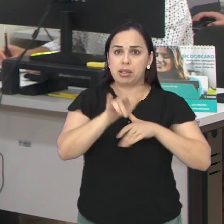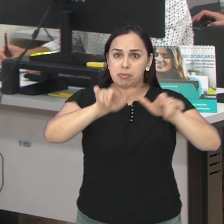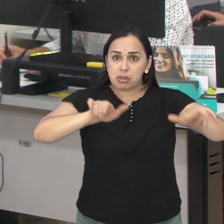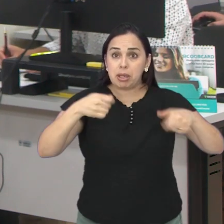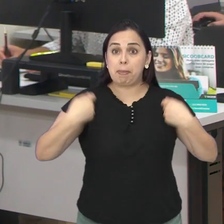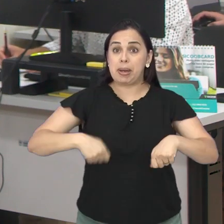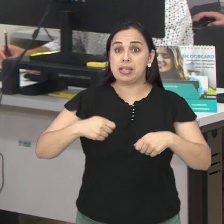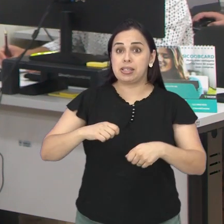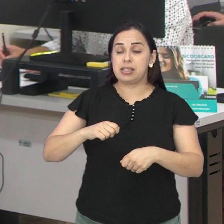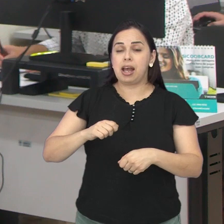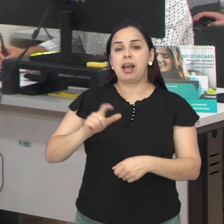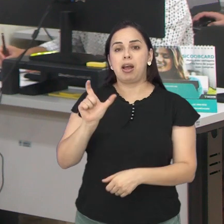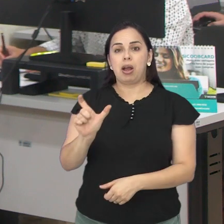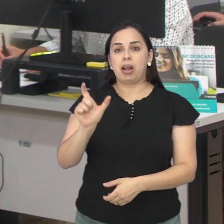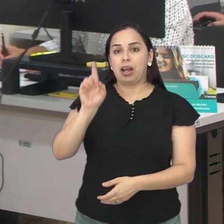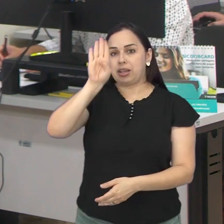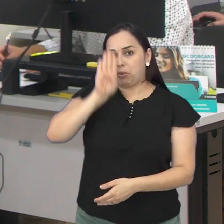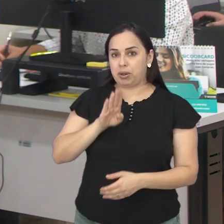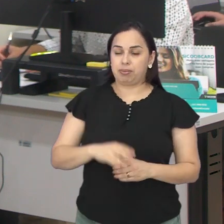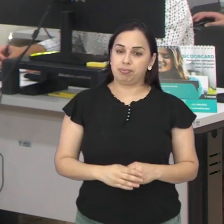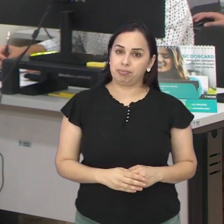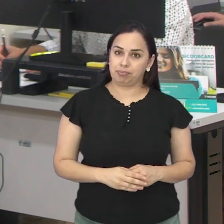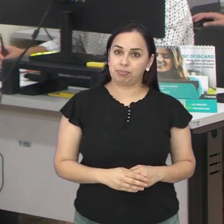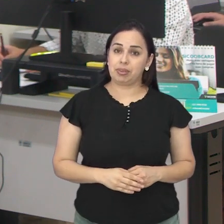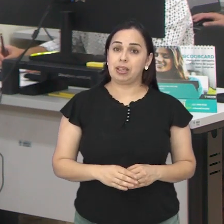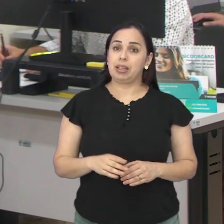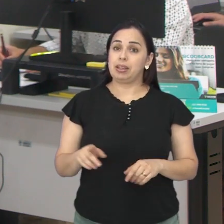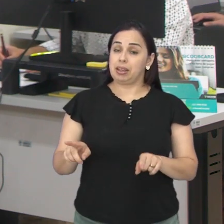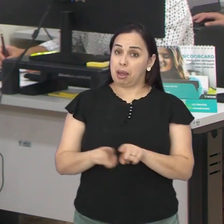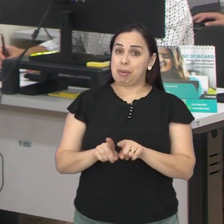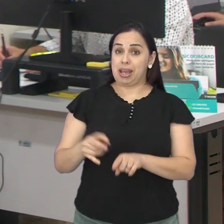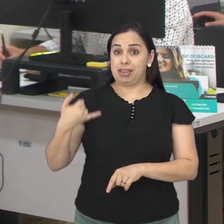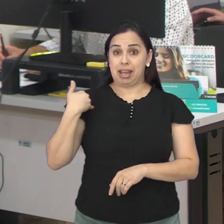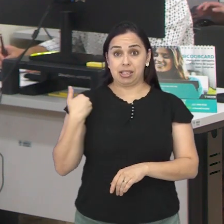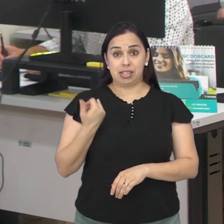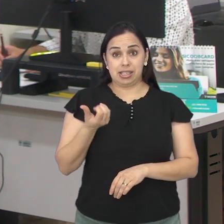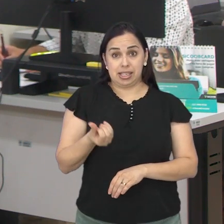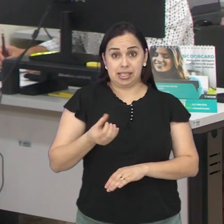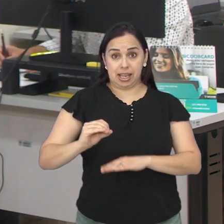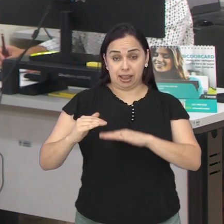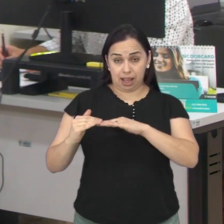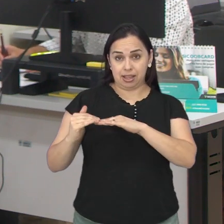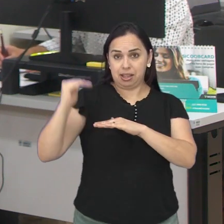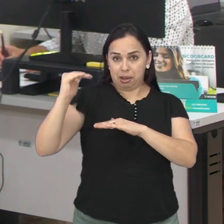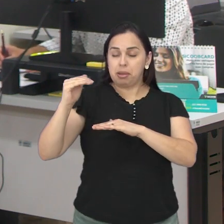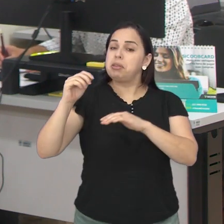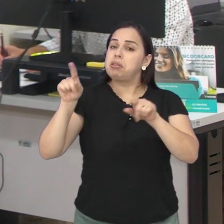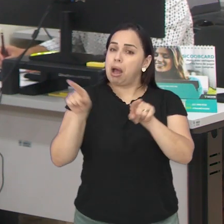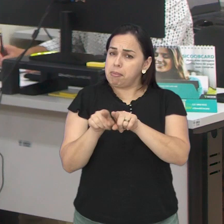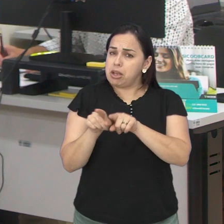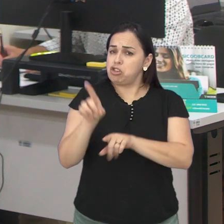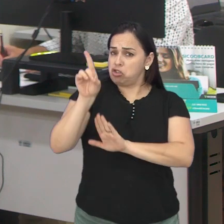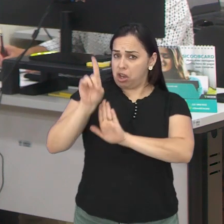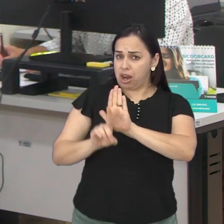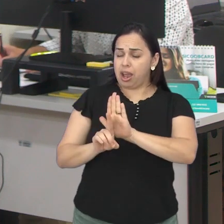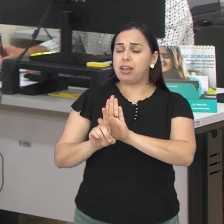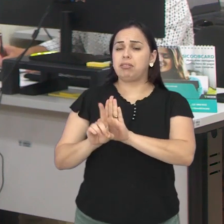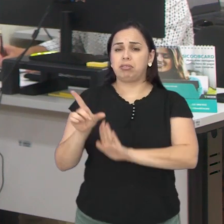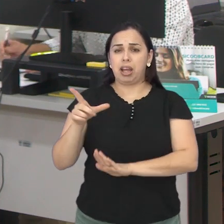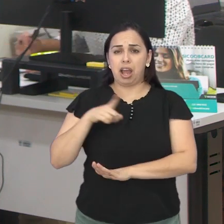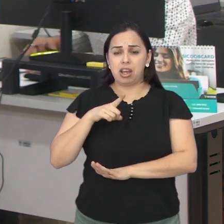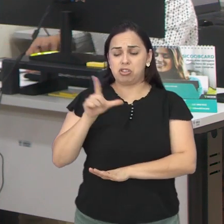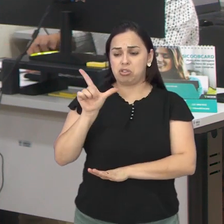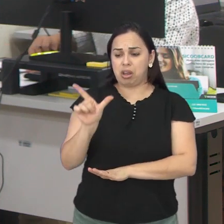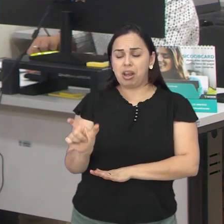gratuidade no transporte público. E olha, quem tem acima de 60 anos também tem direito à gratuidade nos trajetos intermunicipais,